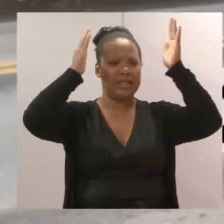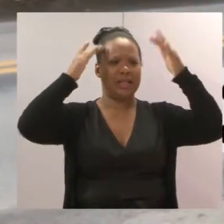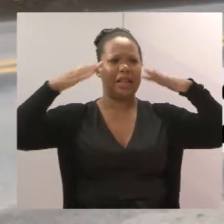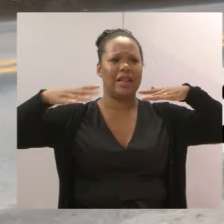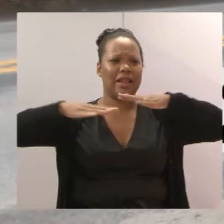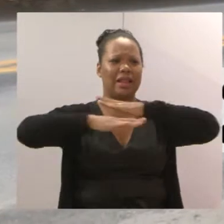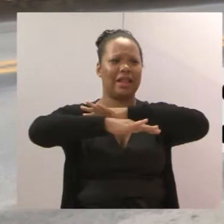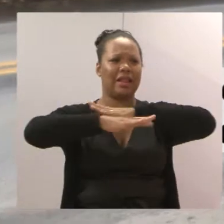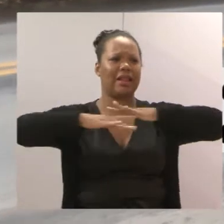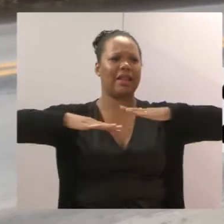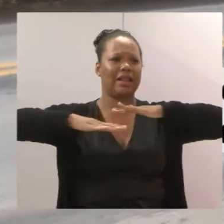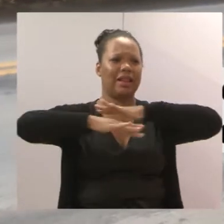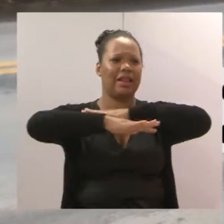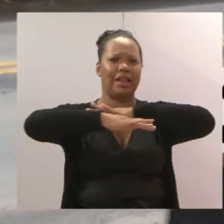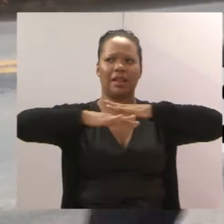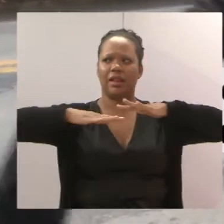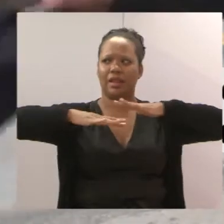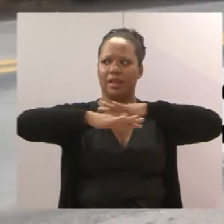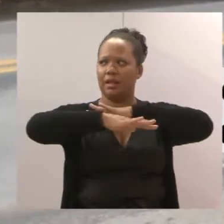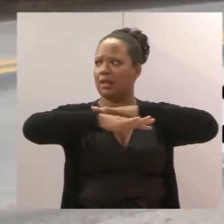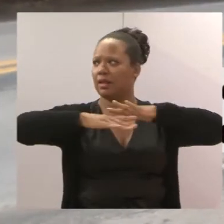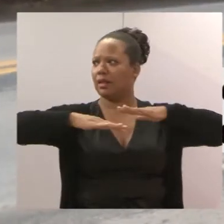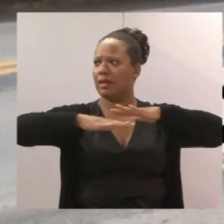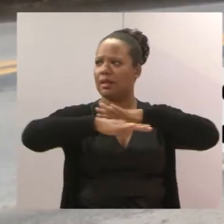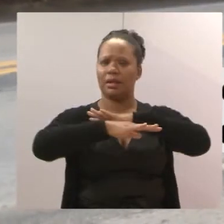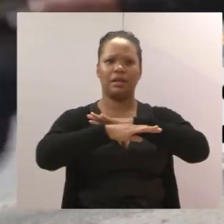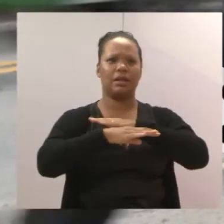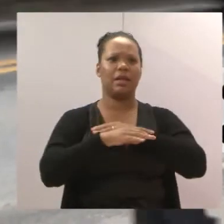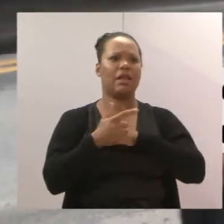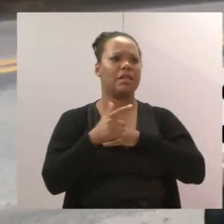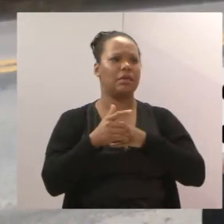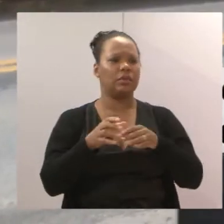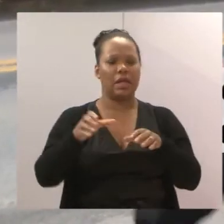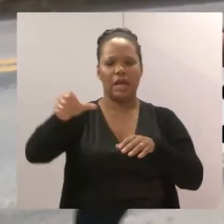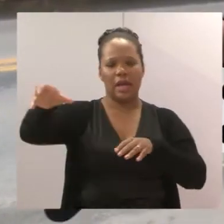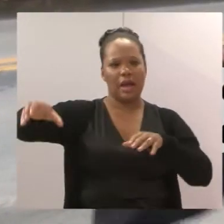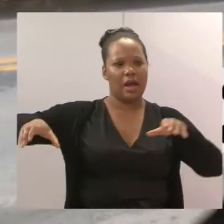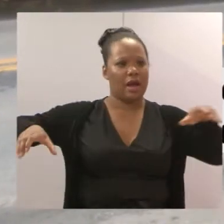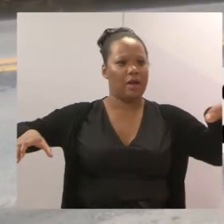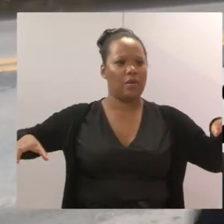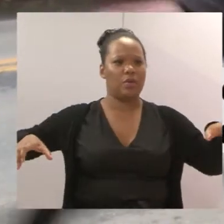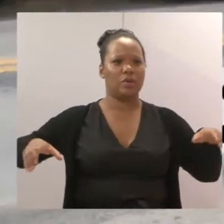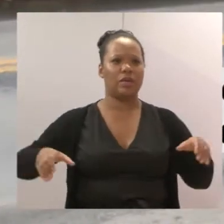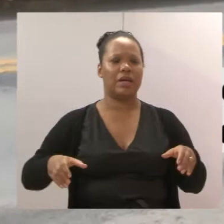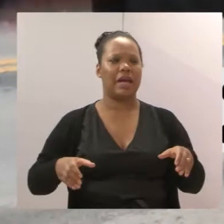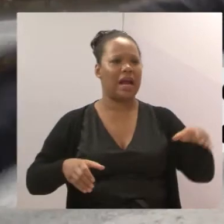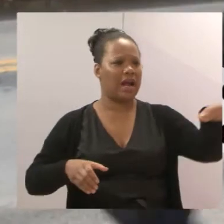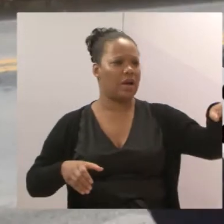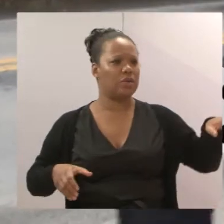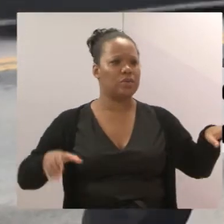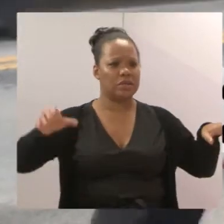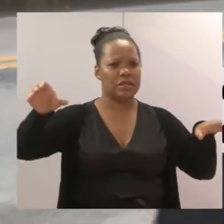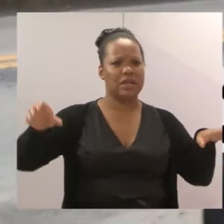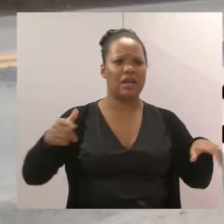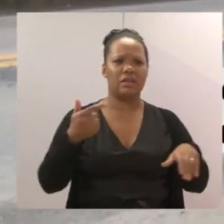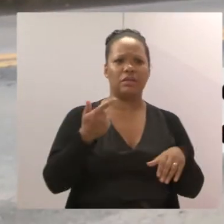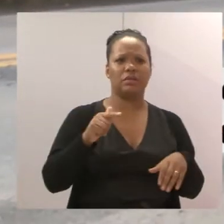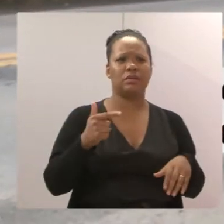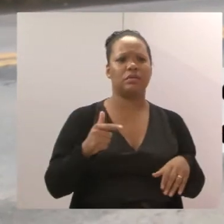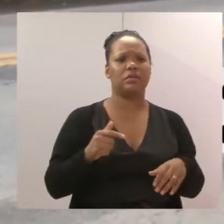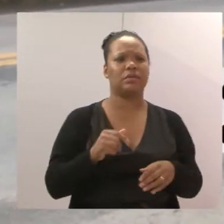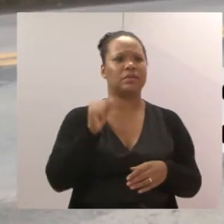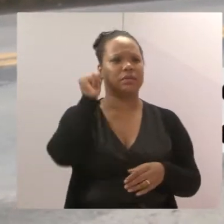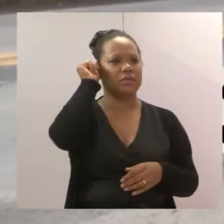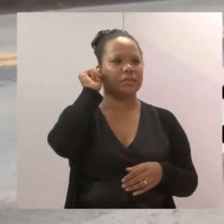trânsito gigantesco. E não tem acostamento, não tem calçada. E muitas